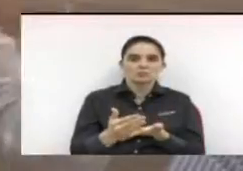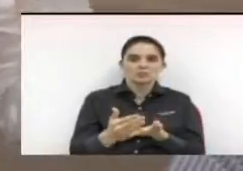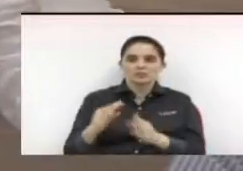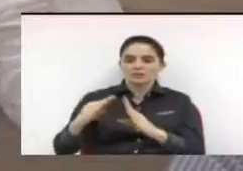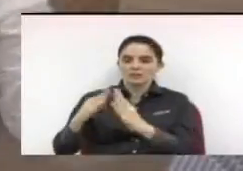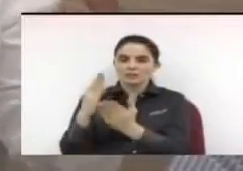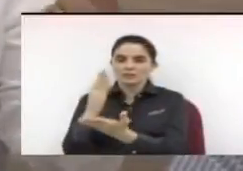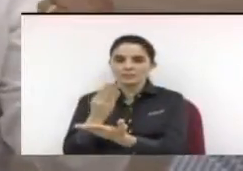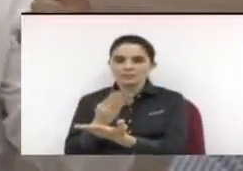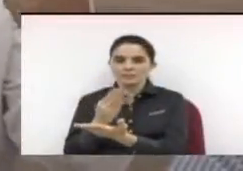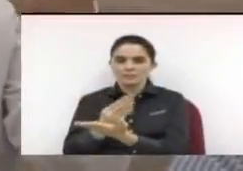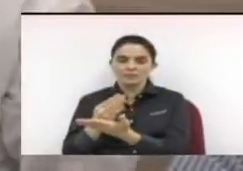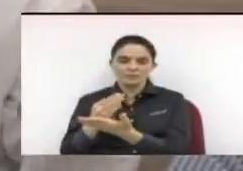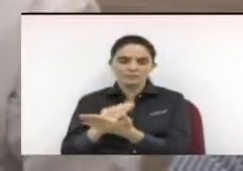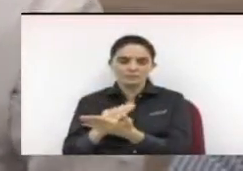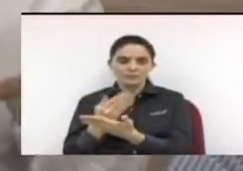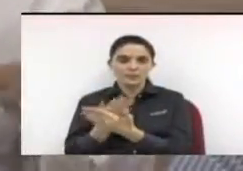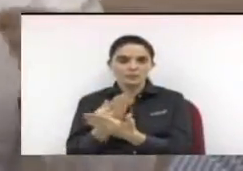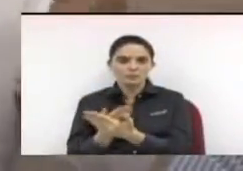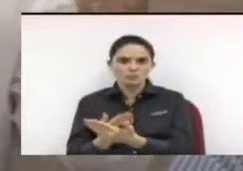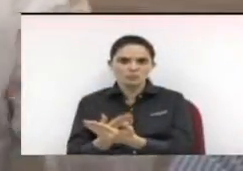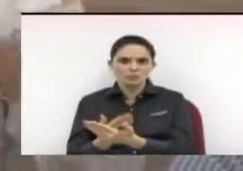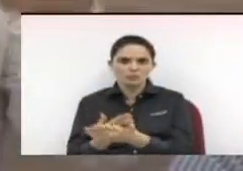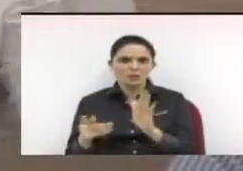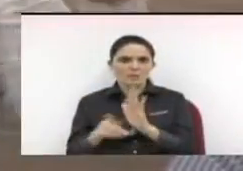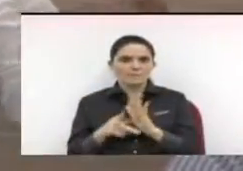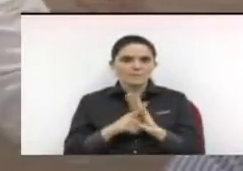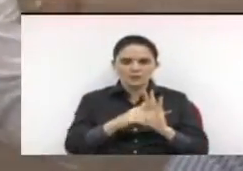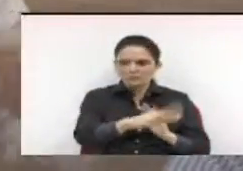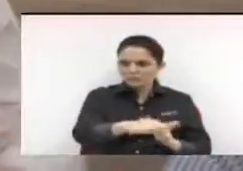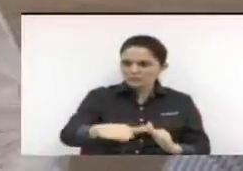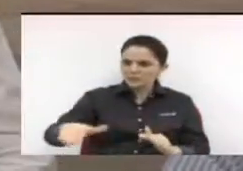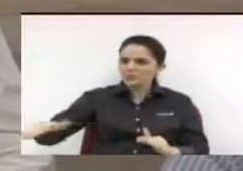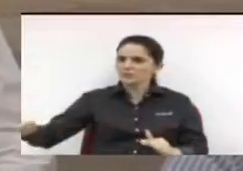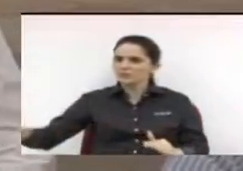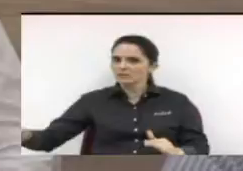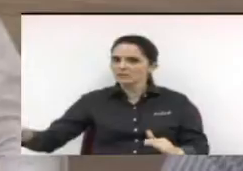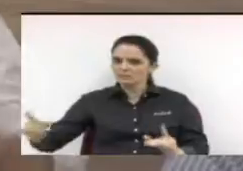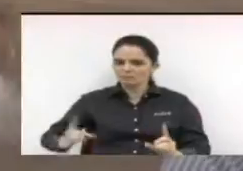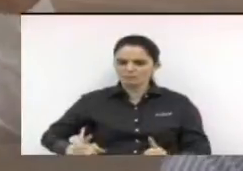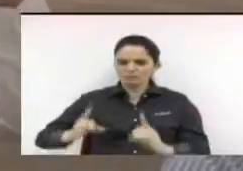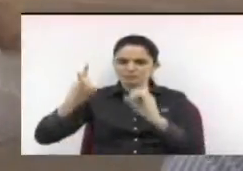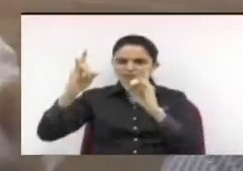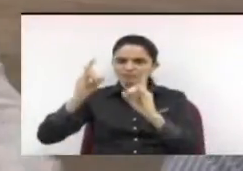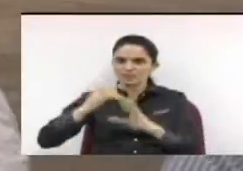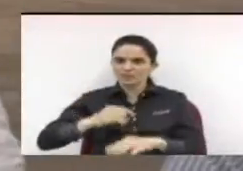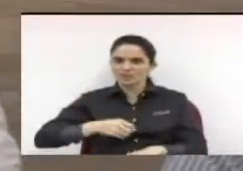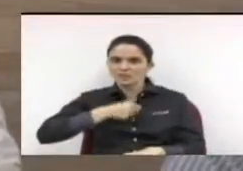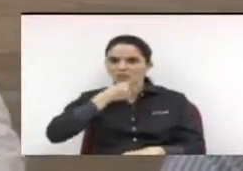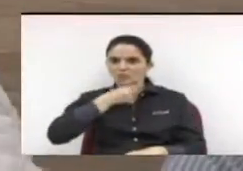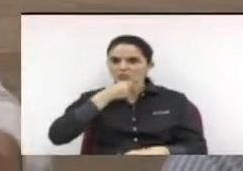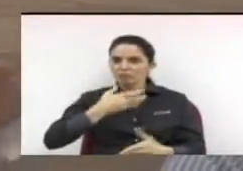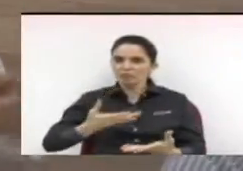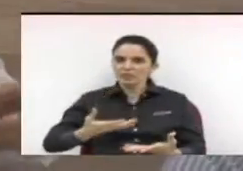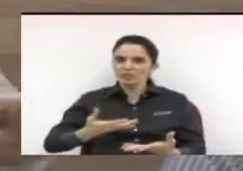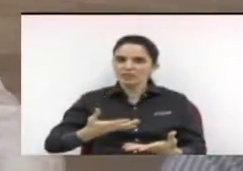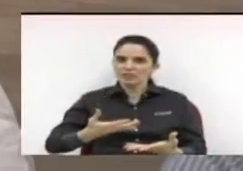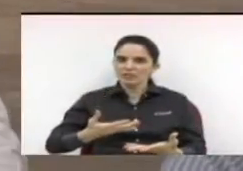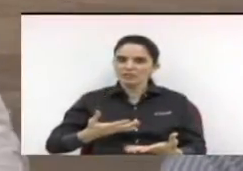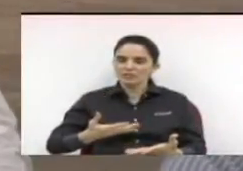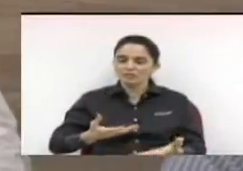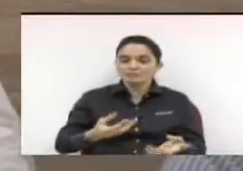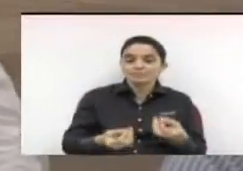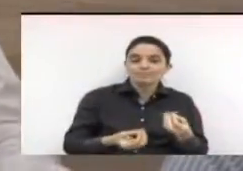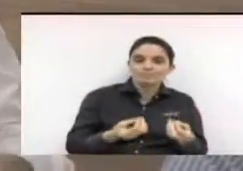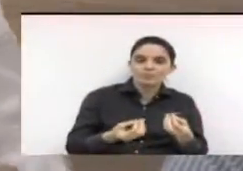município vai herdar um prédio já velho e ainda vai ter que colocar gente lá para trabalhar eu acho isso uma injustiça e